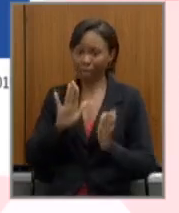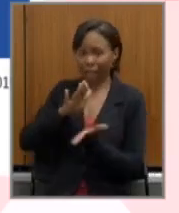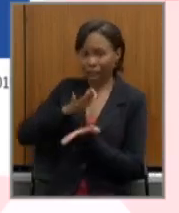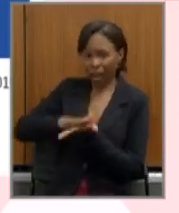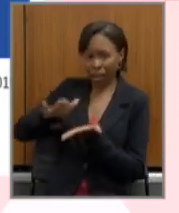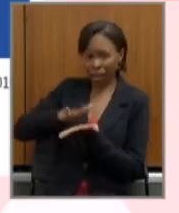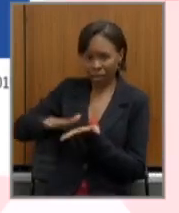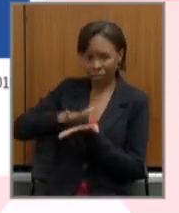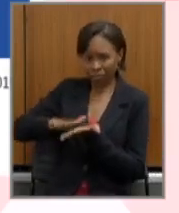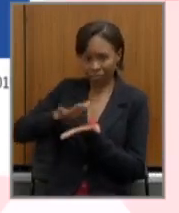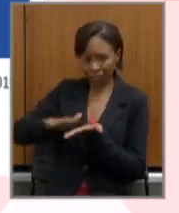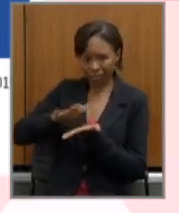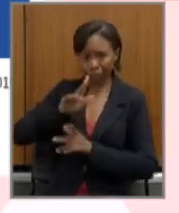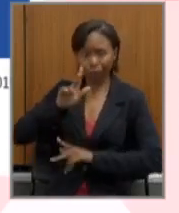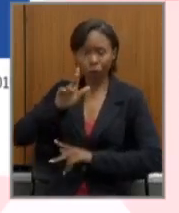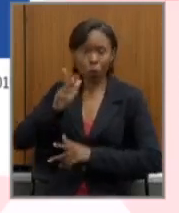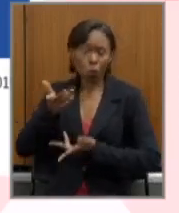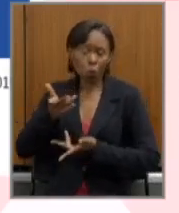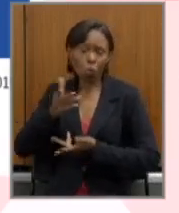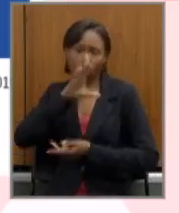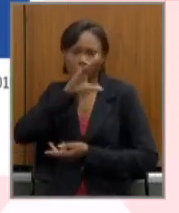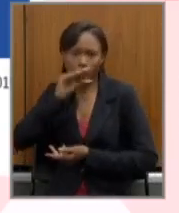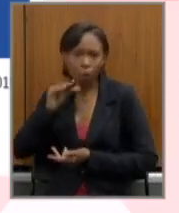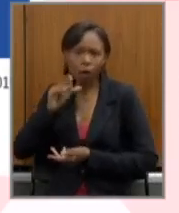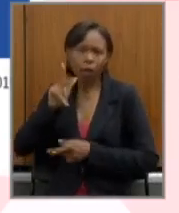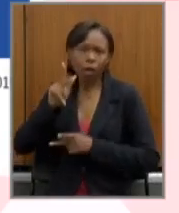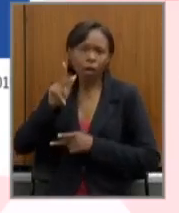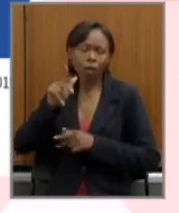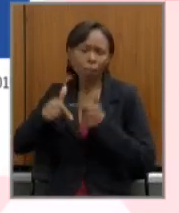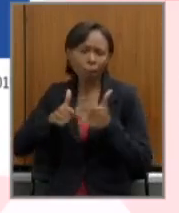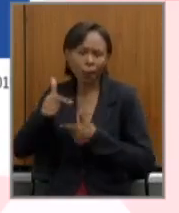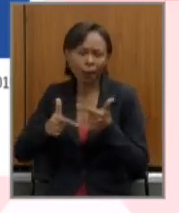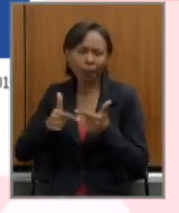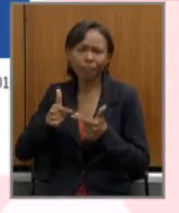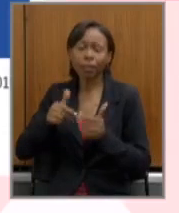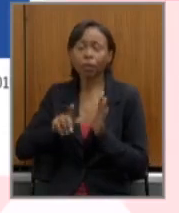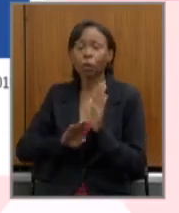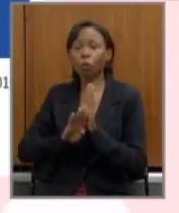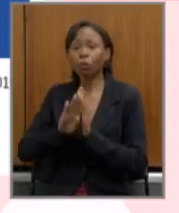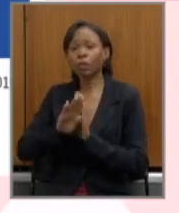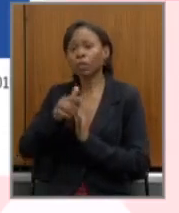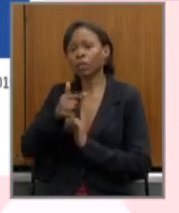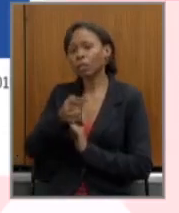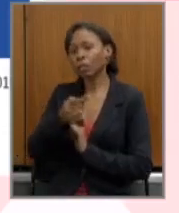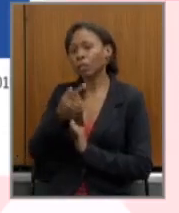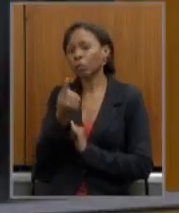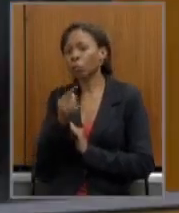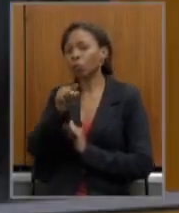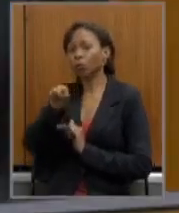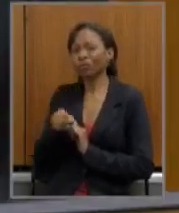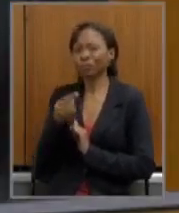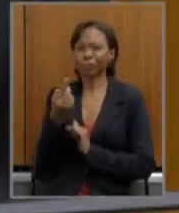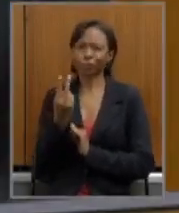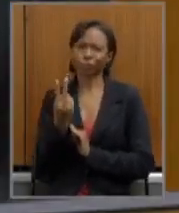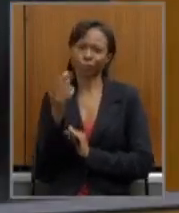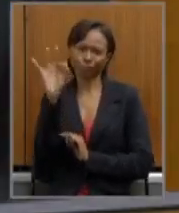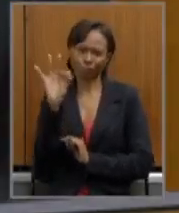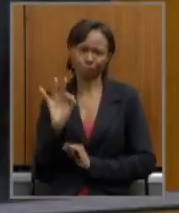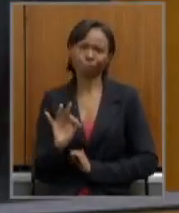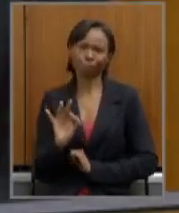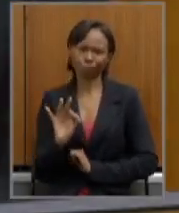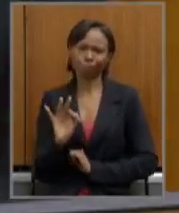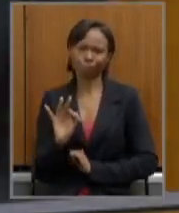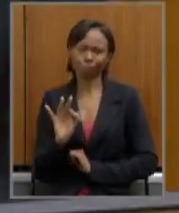de pessoal subiram 71,2%. Se